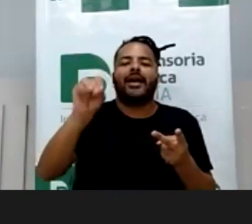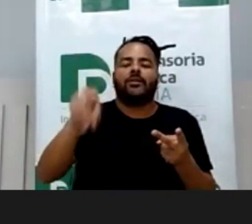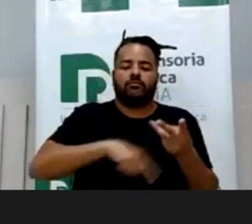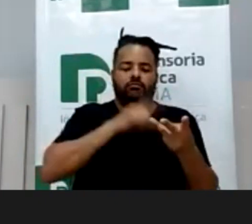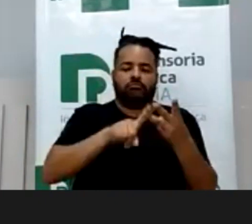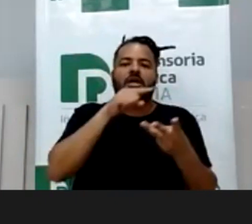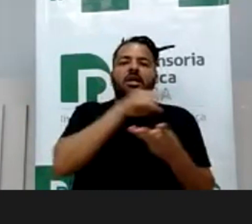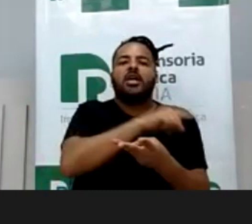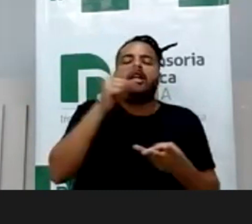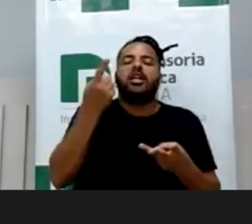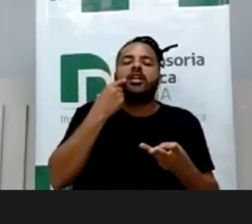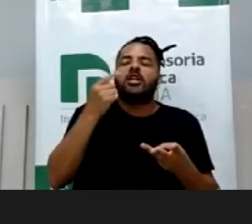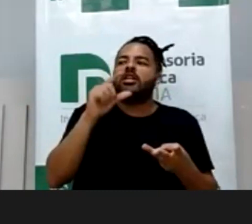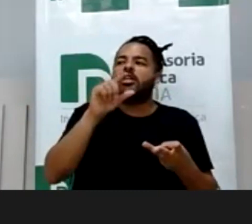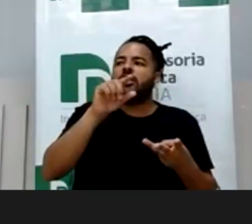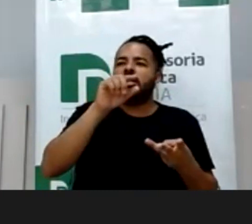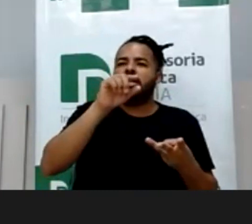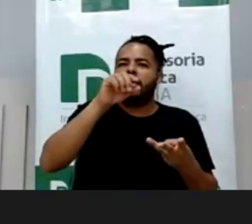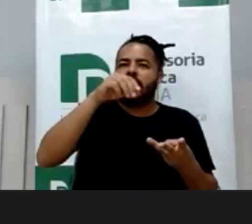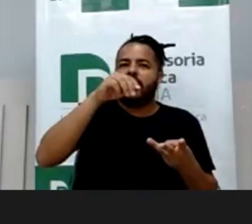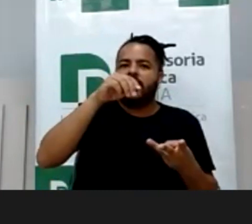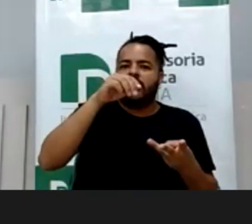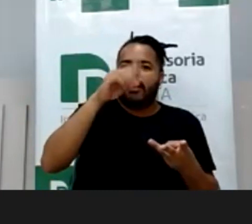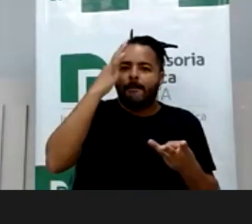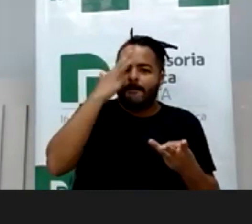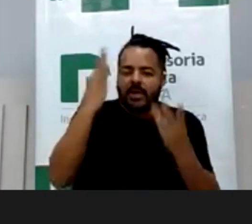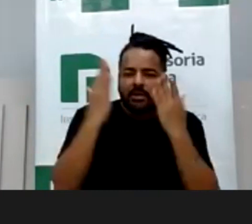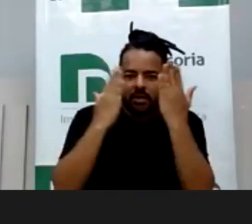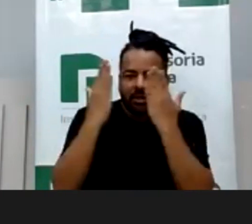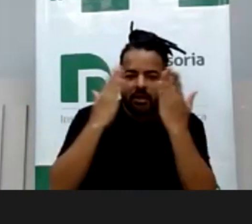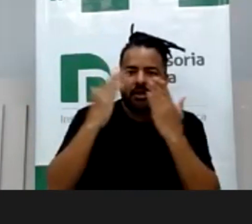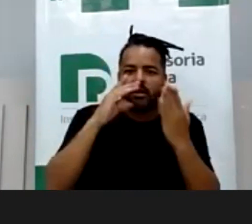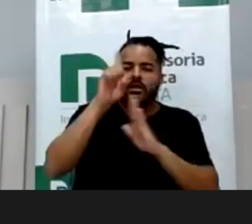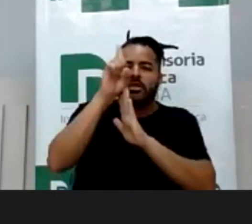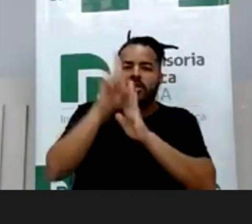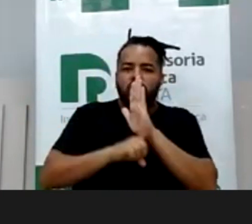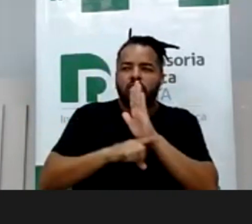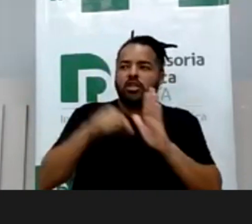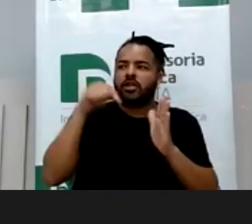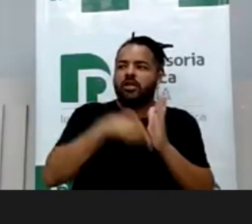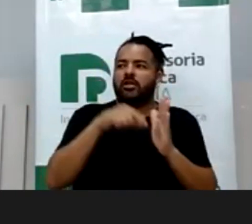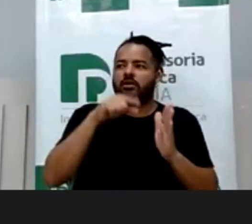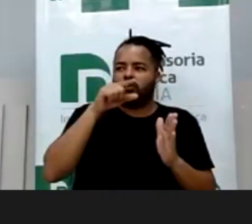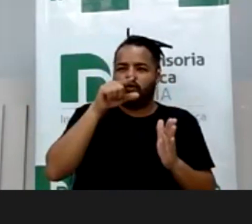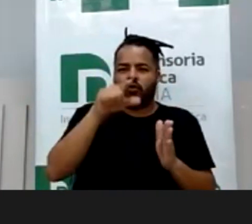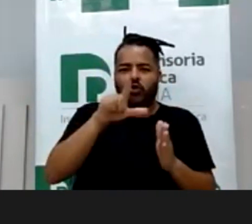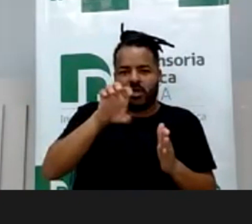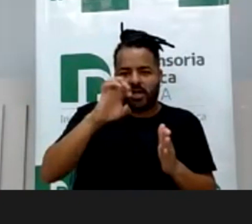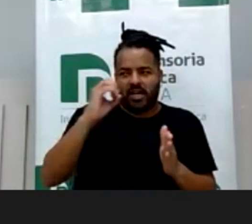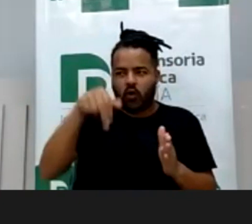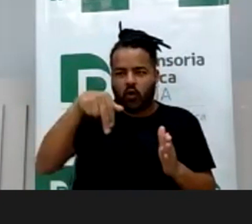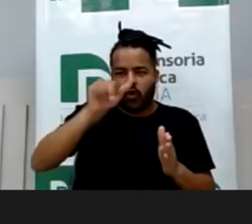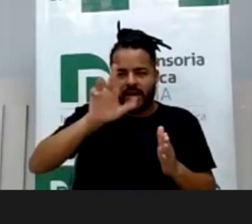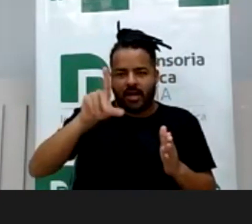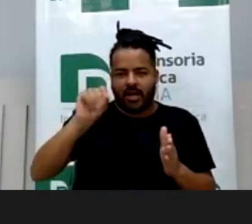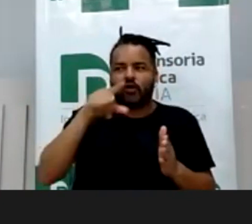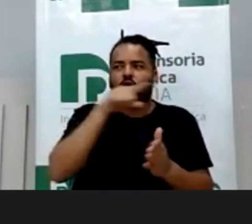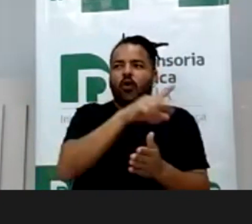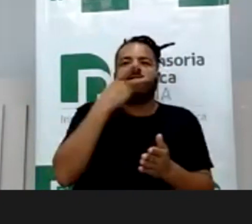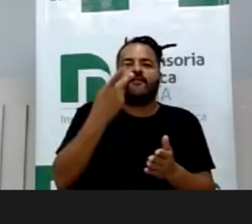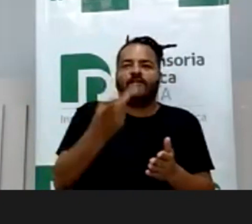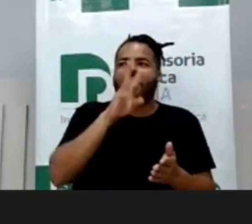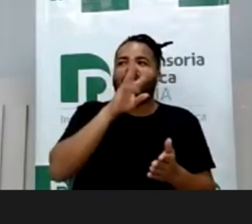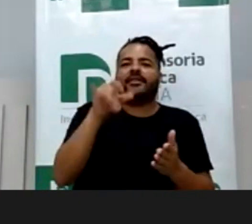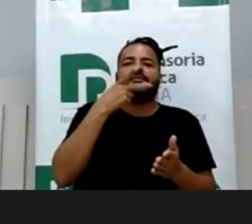psicanálise e direito numa obra chamada Arroes de Palma, um livro muito bonito, e Léo foi comigo nesse evento, ele é um homem